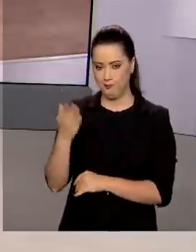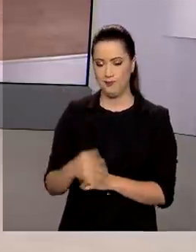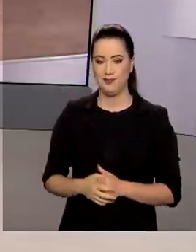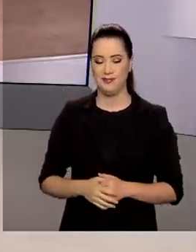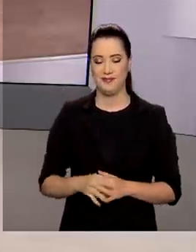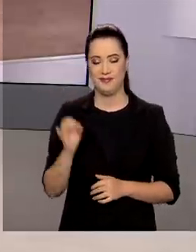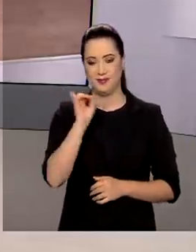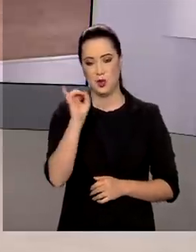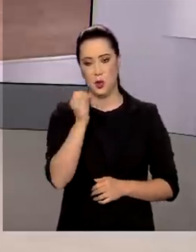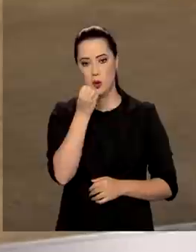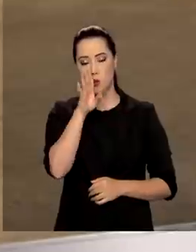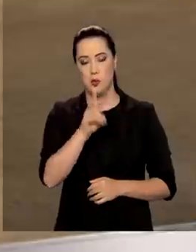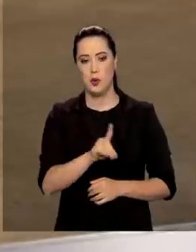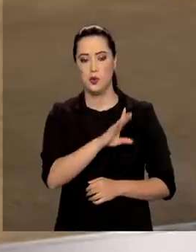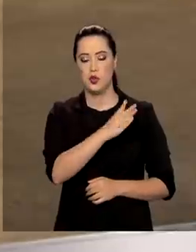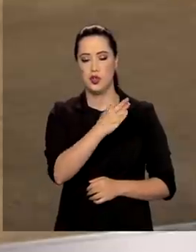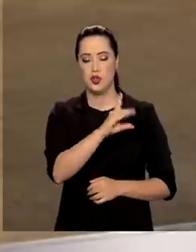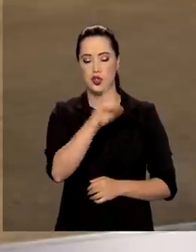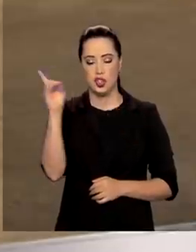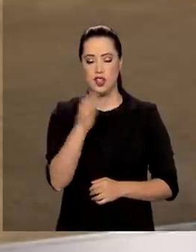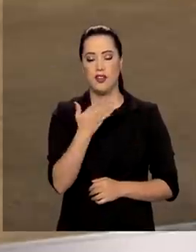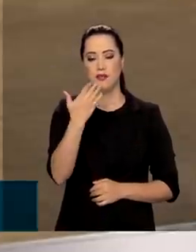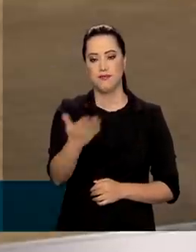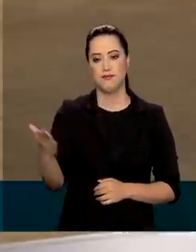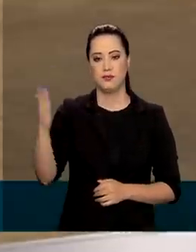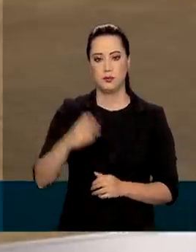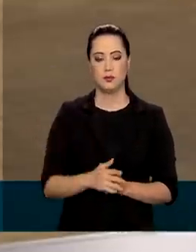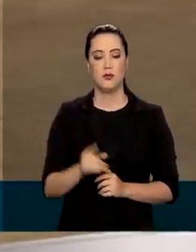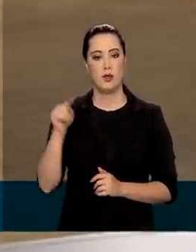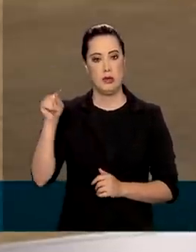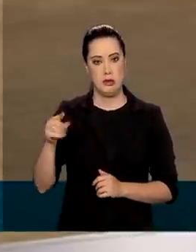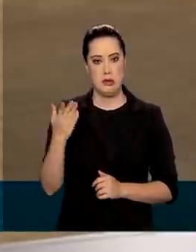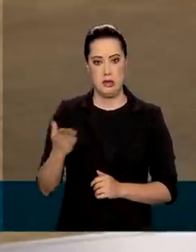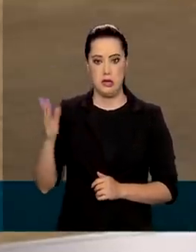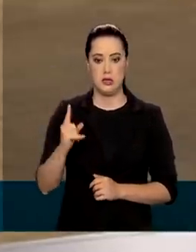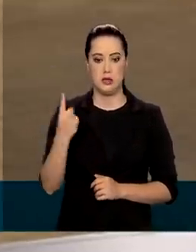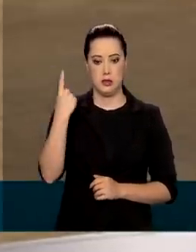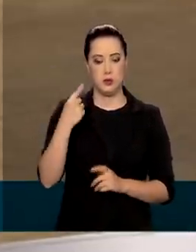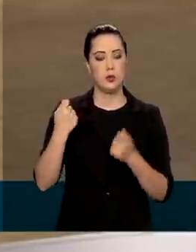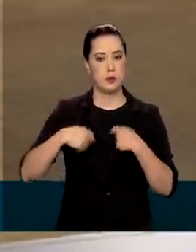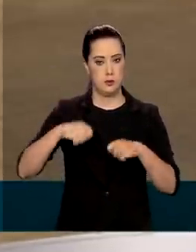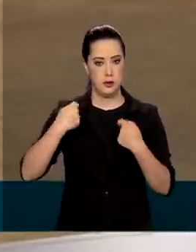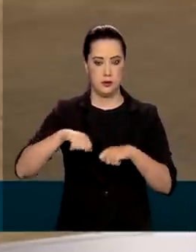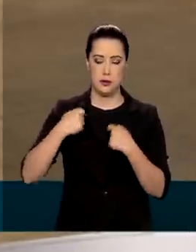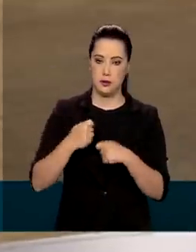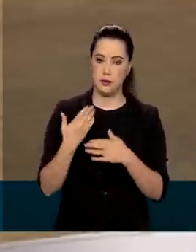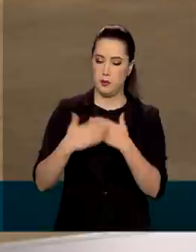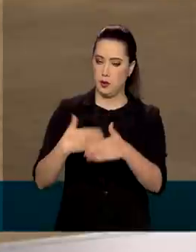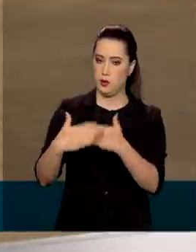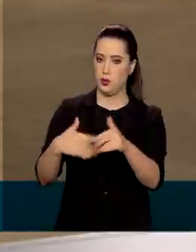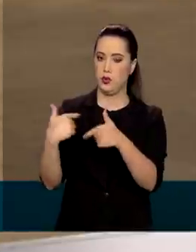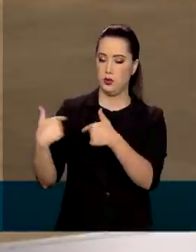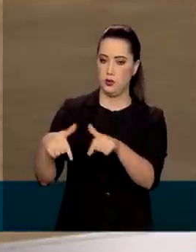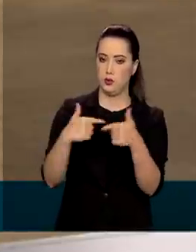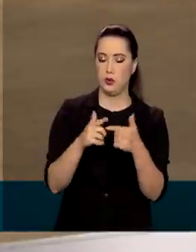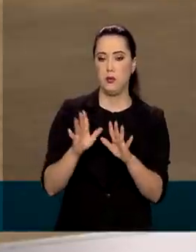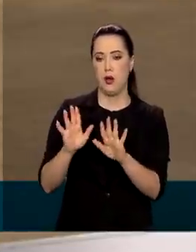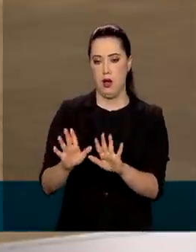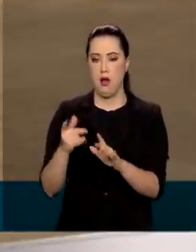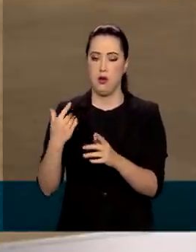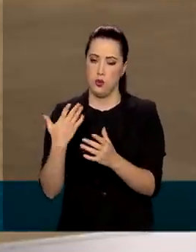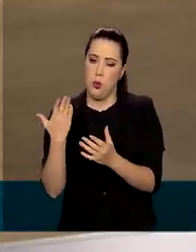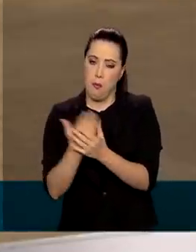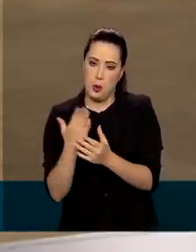Bom dia, Manuela! Um bom dia a todos! Olha, esse é um dos pré-requisitos para a continuidade, tanto do